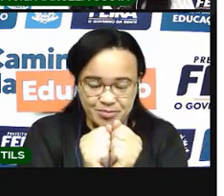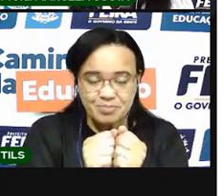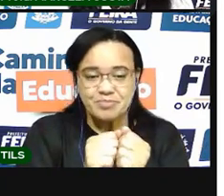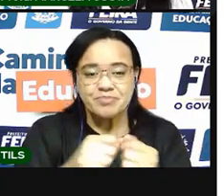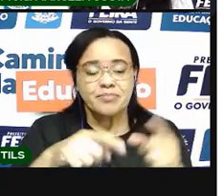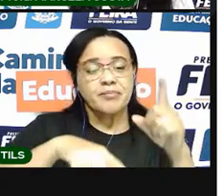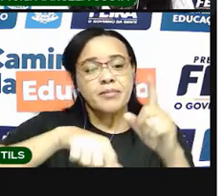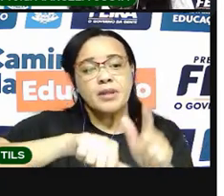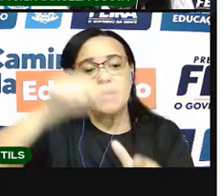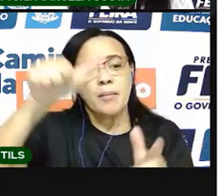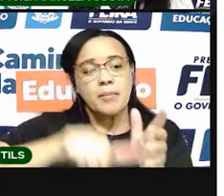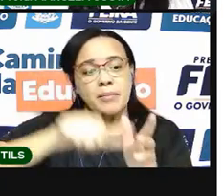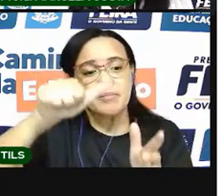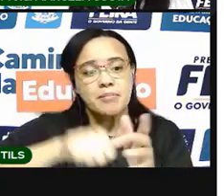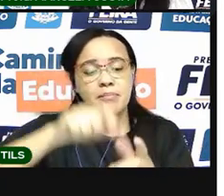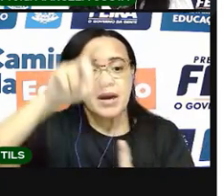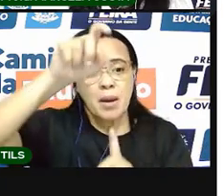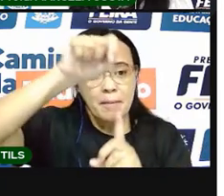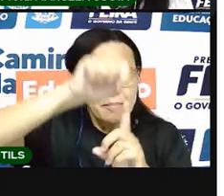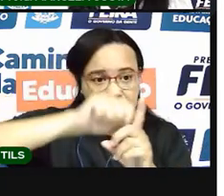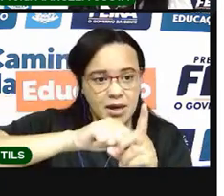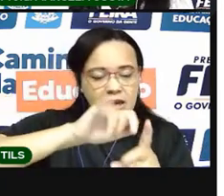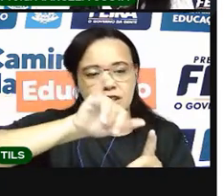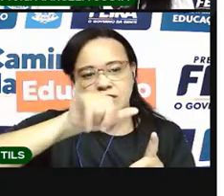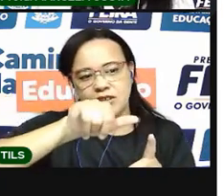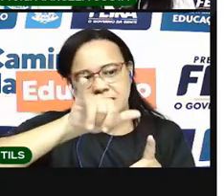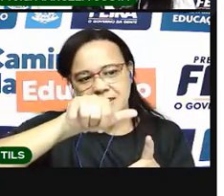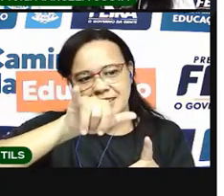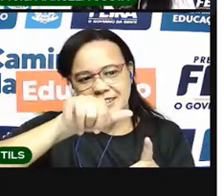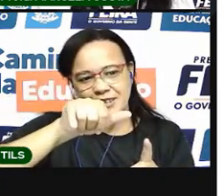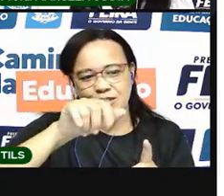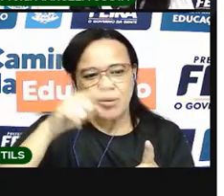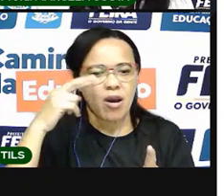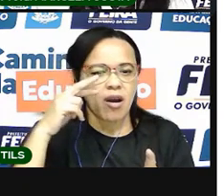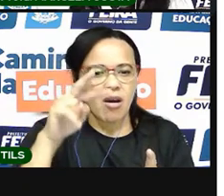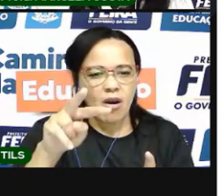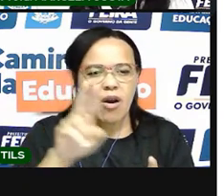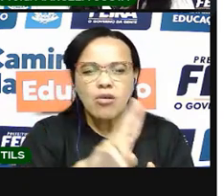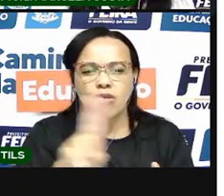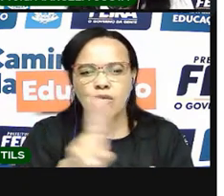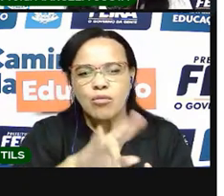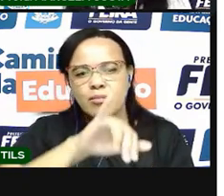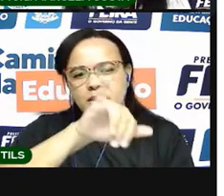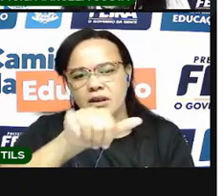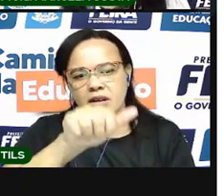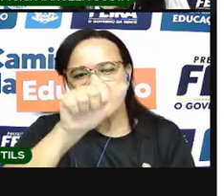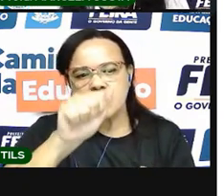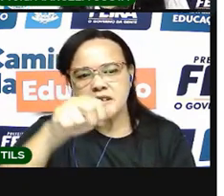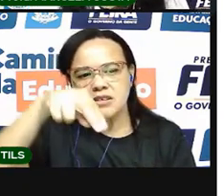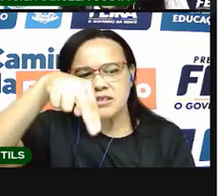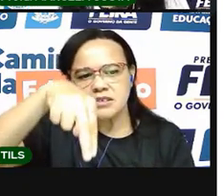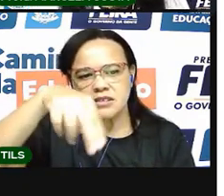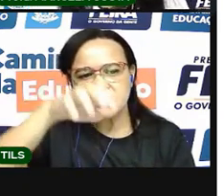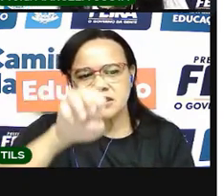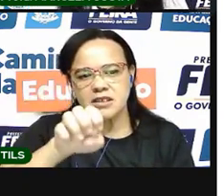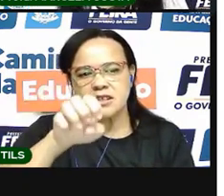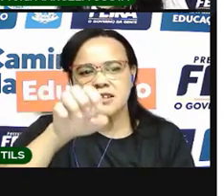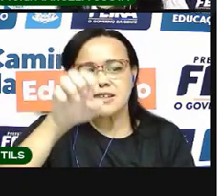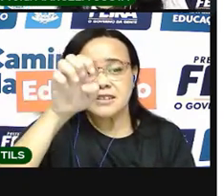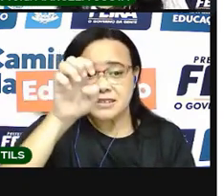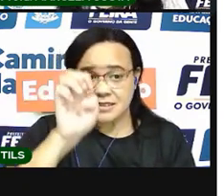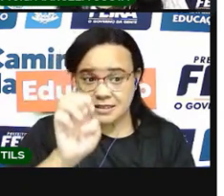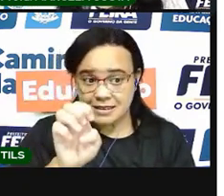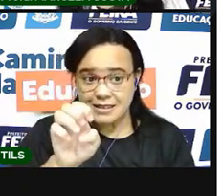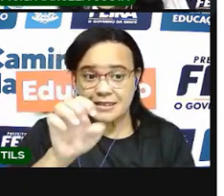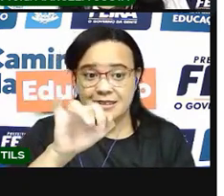O primeiro mês do ano é o janeiro. Olha como a gente escreve janeiro. Ó. Já.